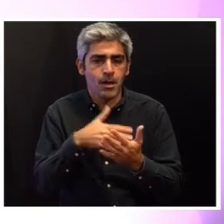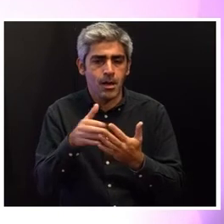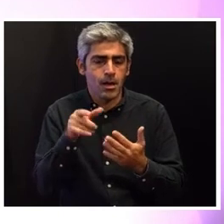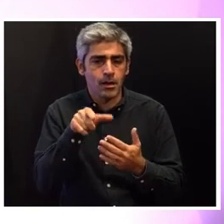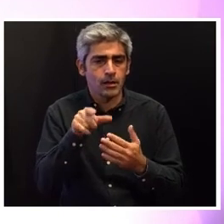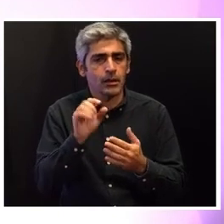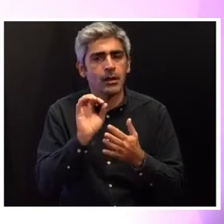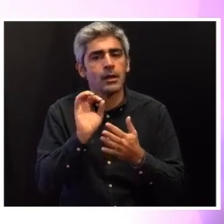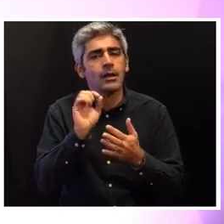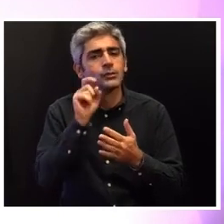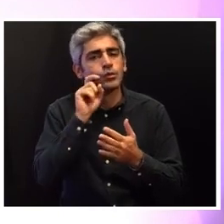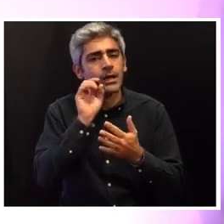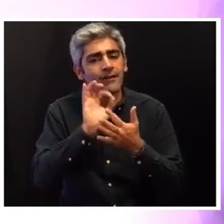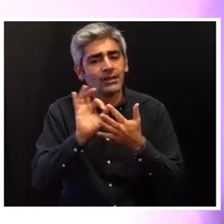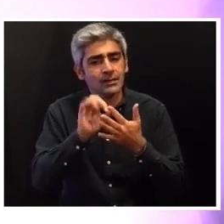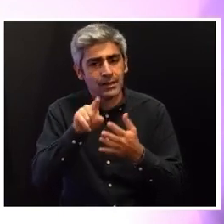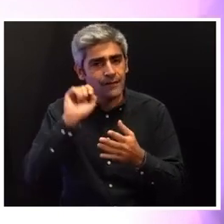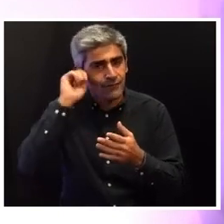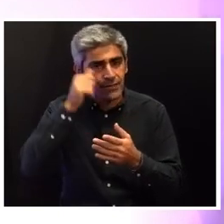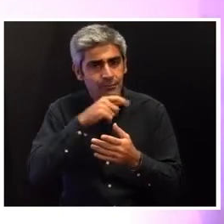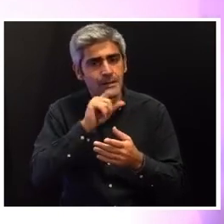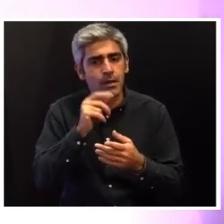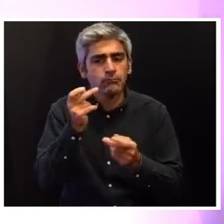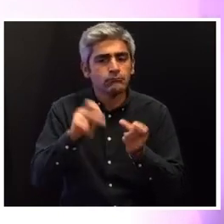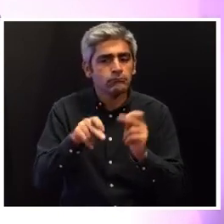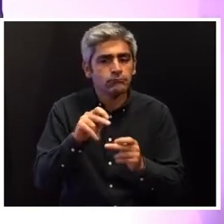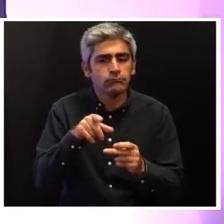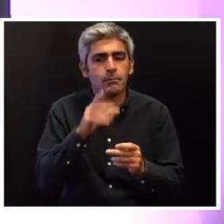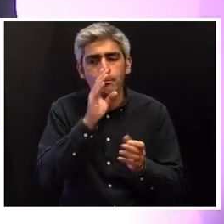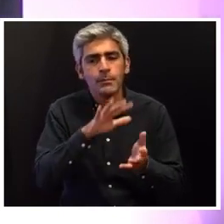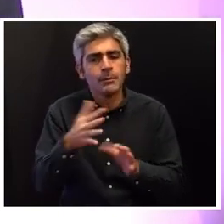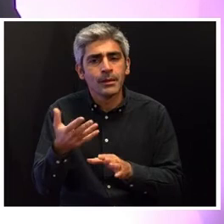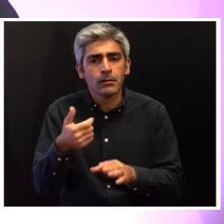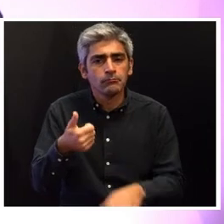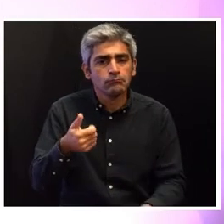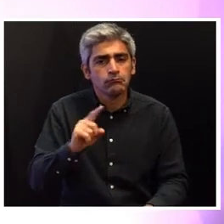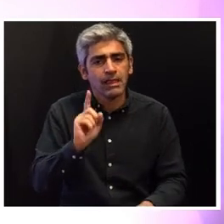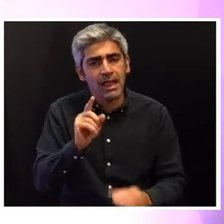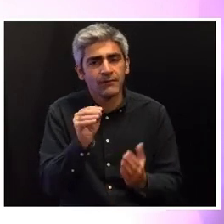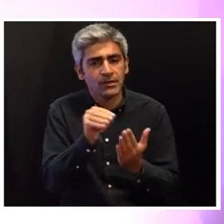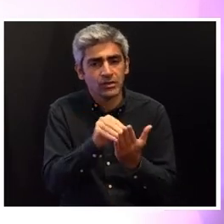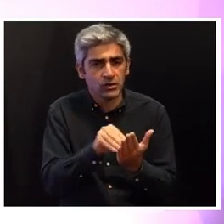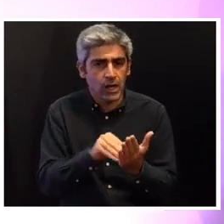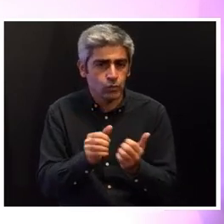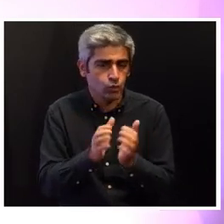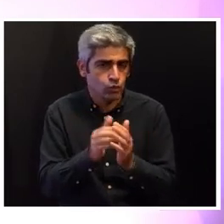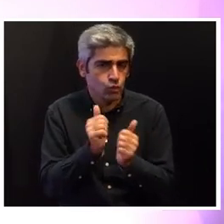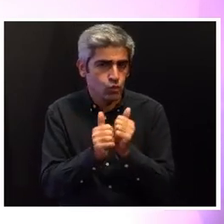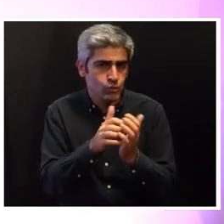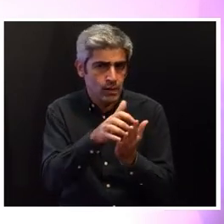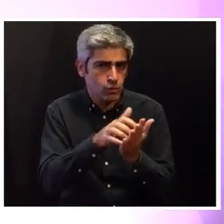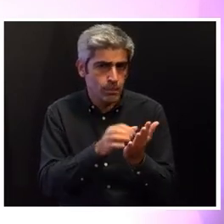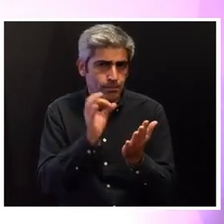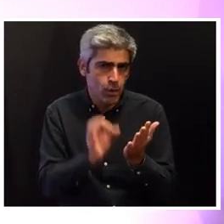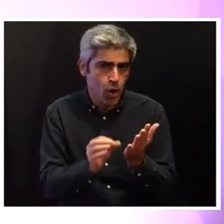feridos para a vítima, bem como os incidentes da sua implementação, deverem estar registados em documento próprio